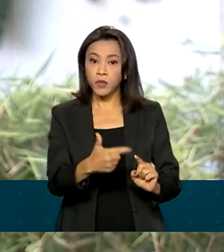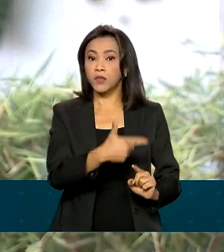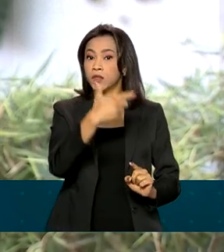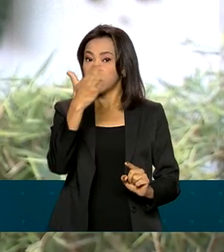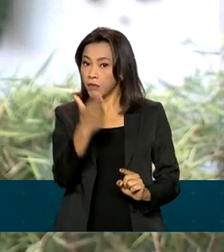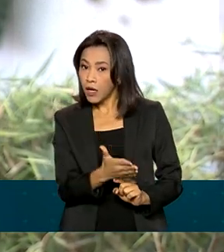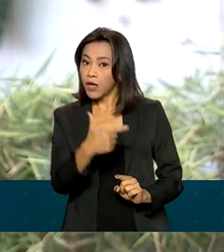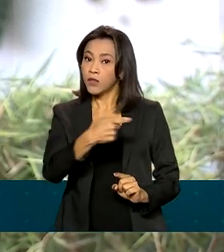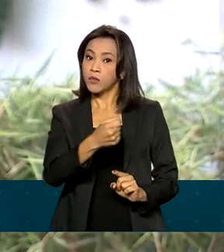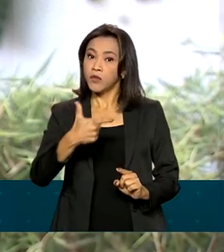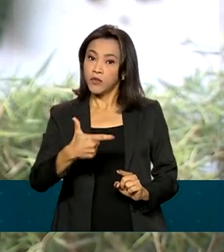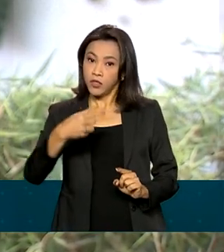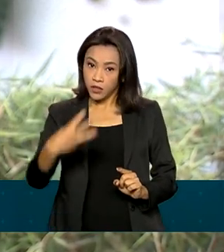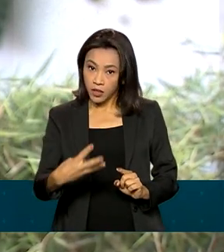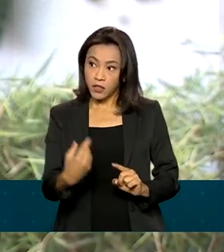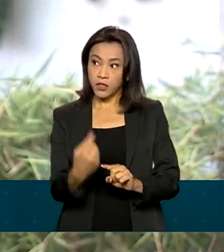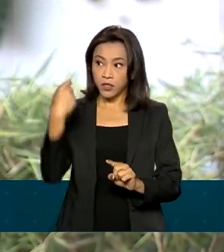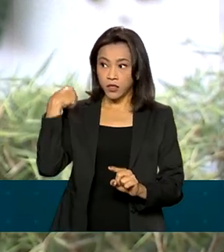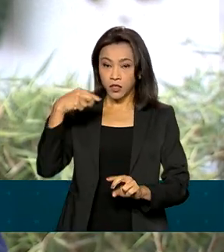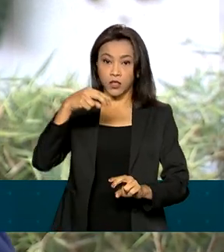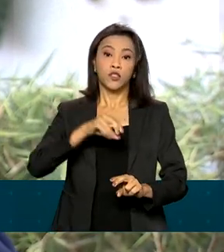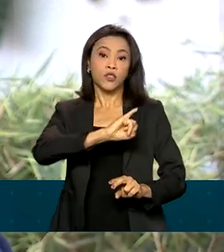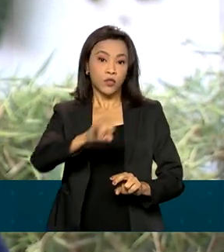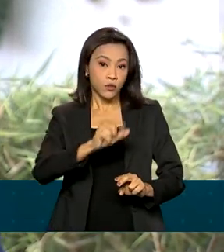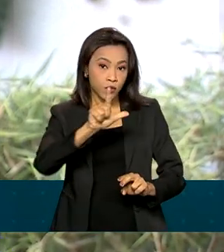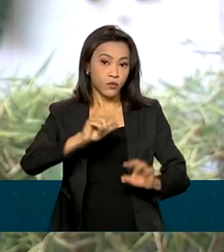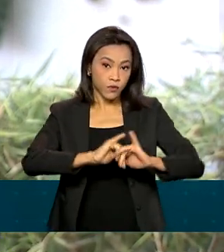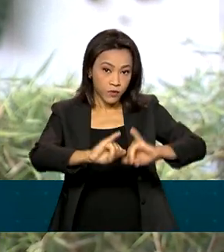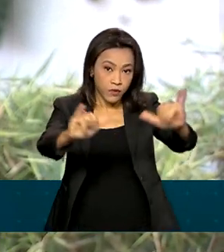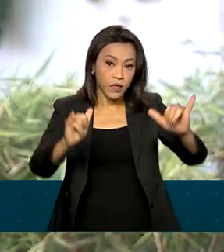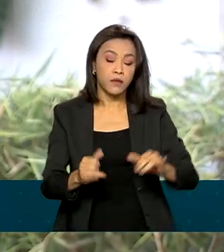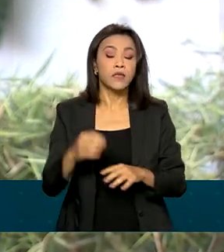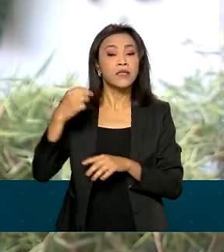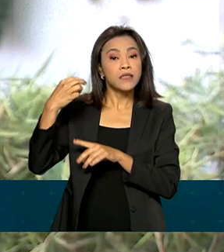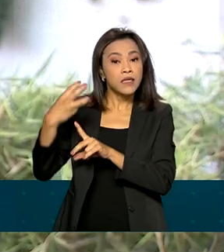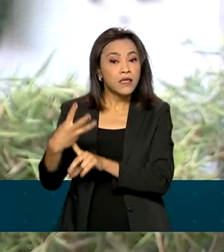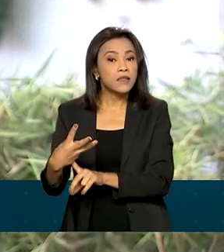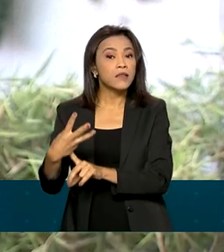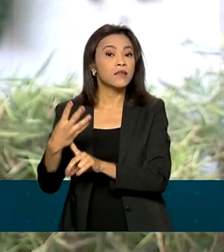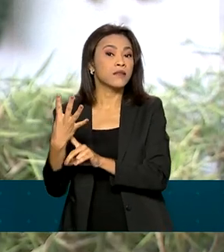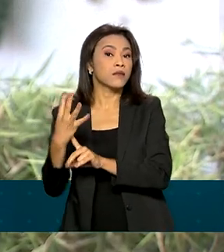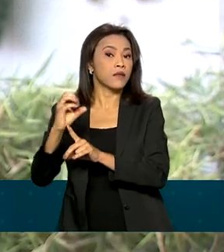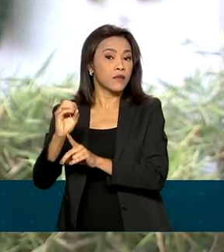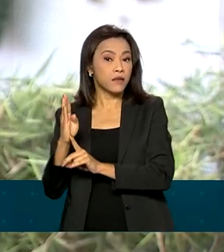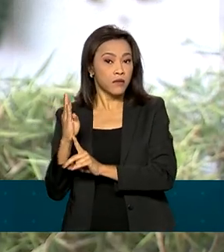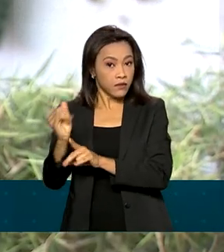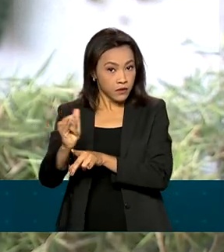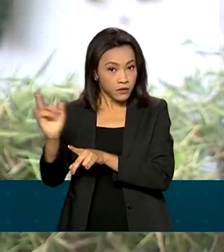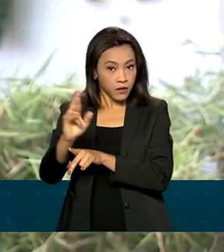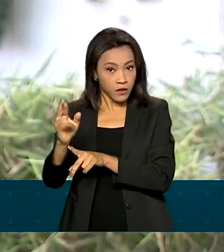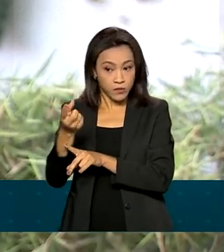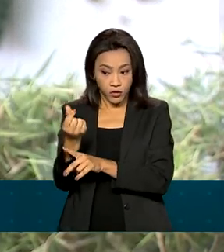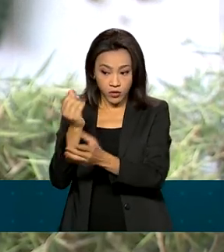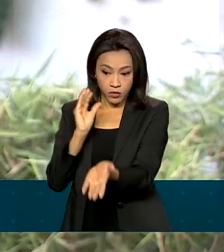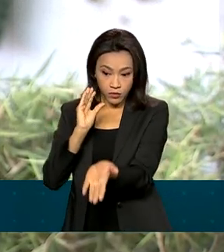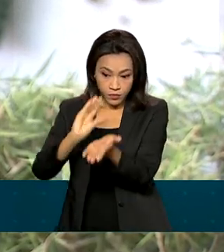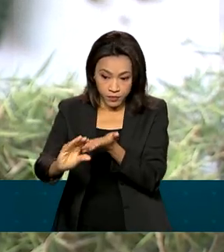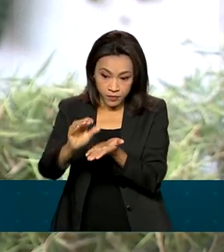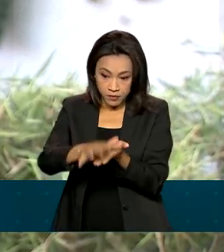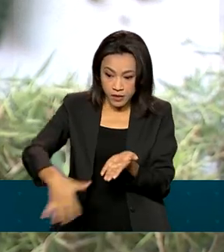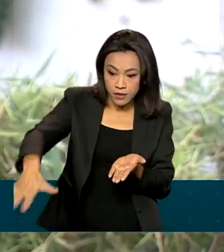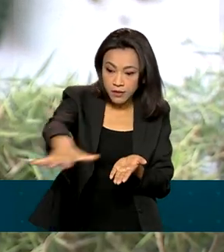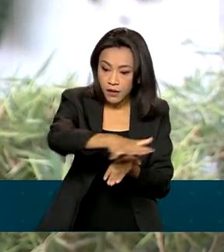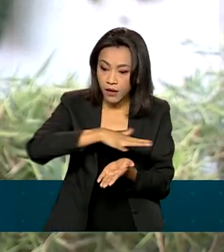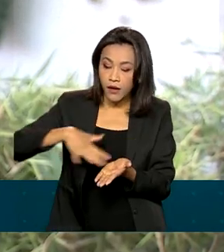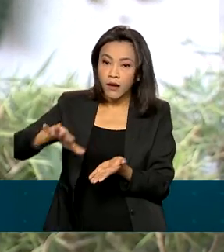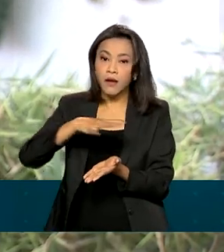último mês de junho, de julho. O plano conta com 340 bilhões de reais para financiar a produção agropecuária no país